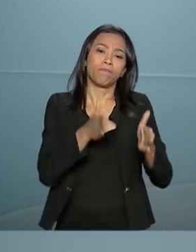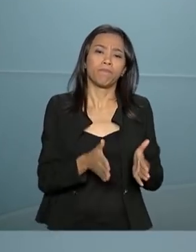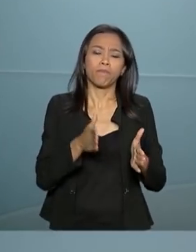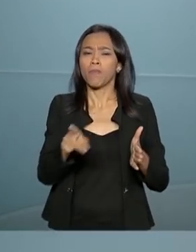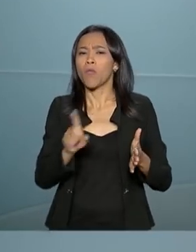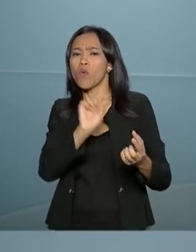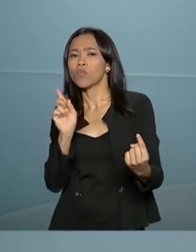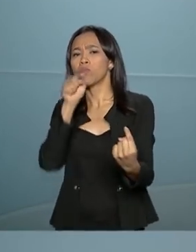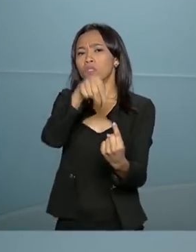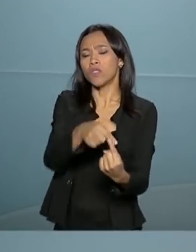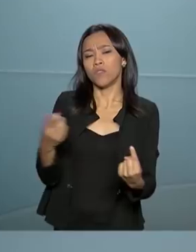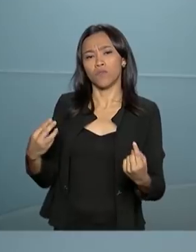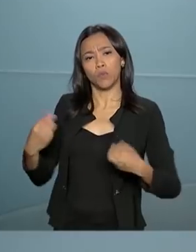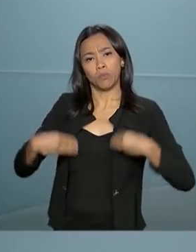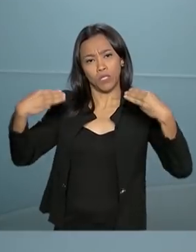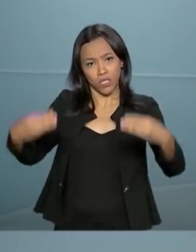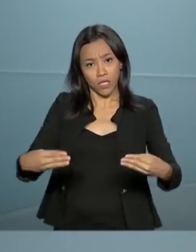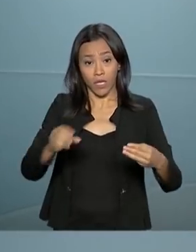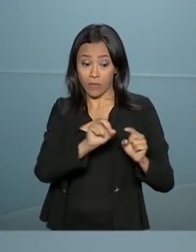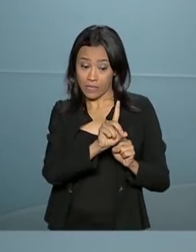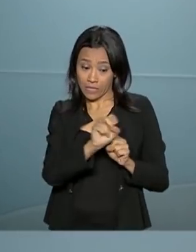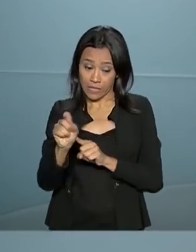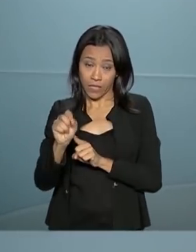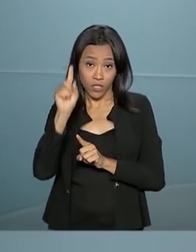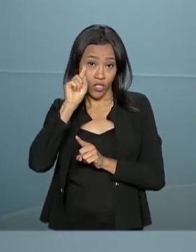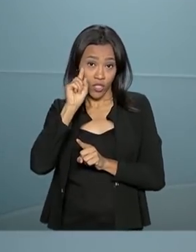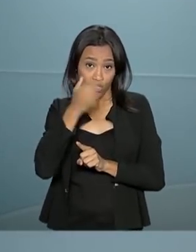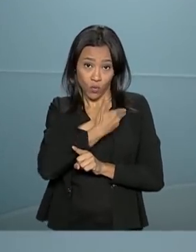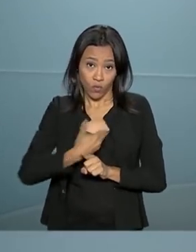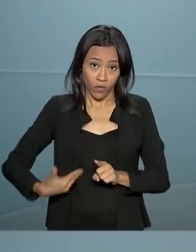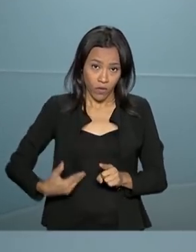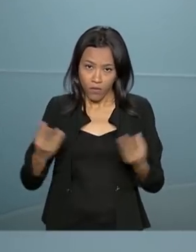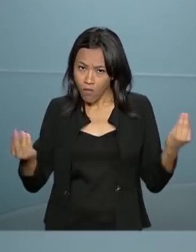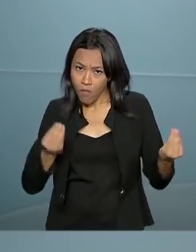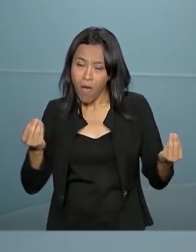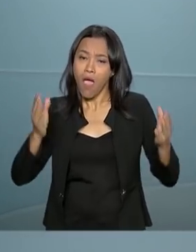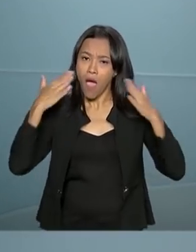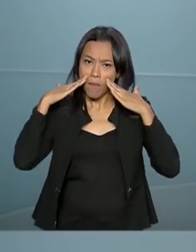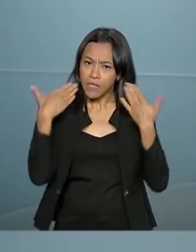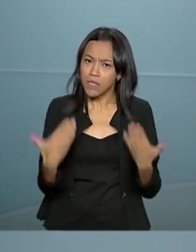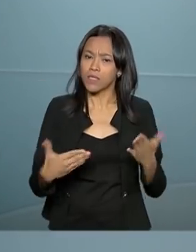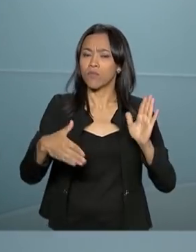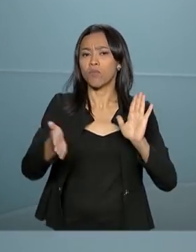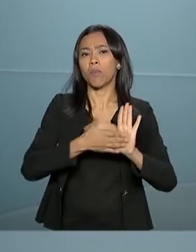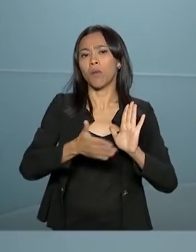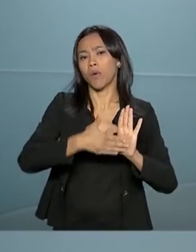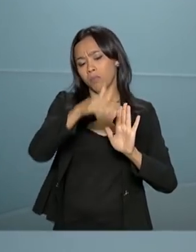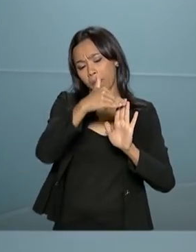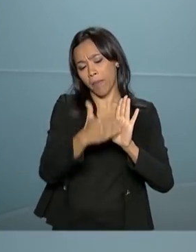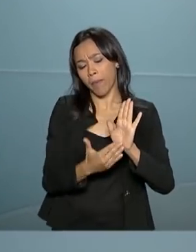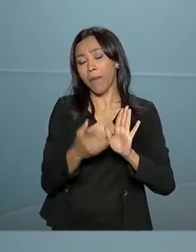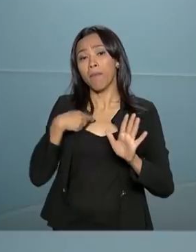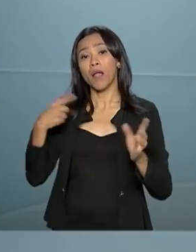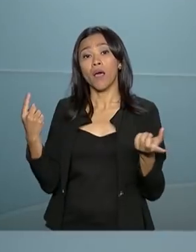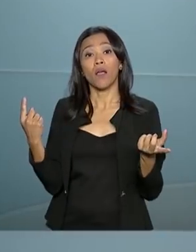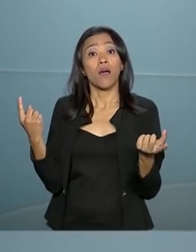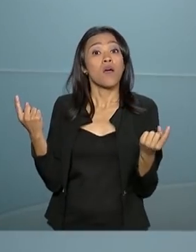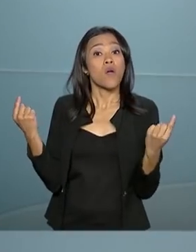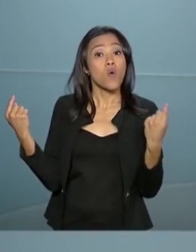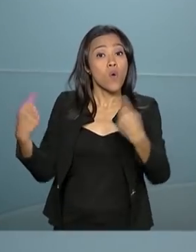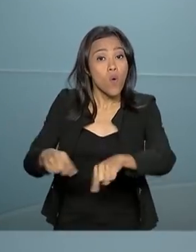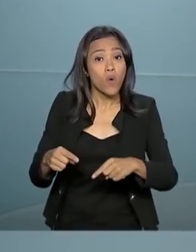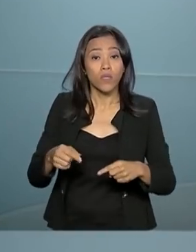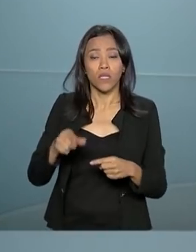metas do Ministério do Meio Ambiente para os 100 dias aí de governo, está a apresentação de um plano para combater o lixo no mar, inclusive no Dia